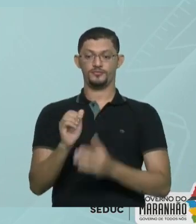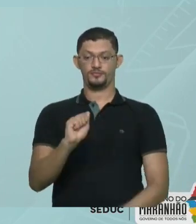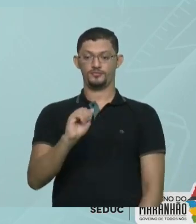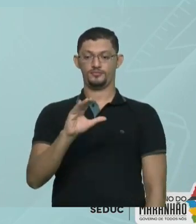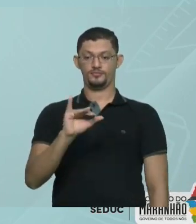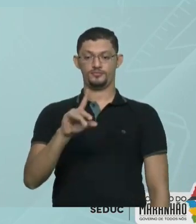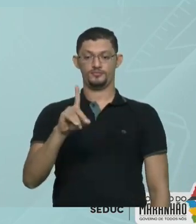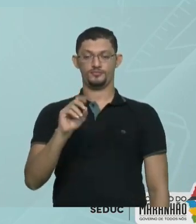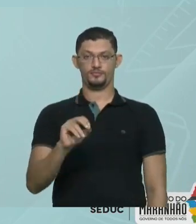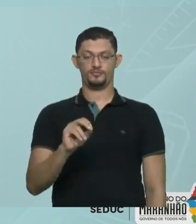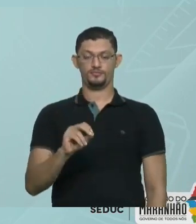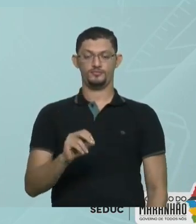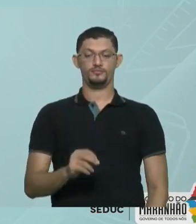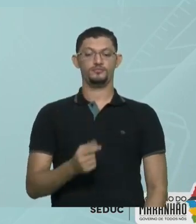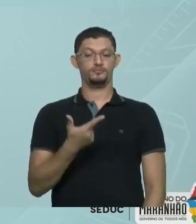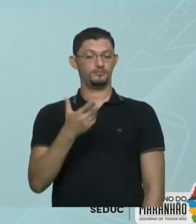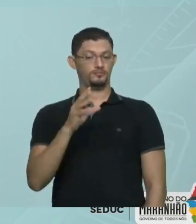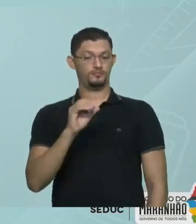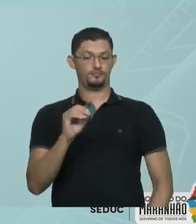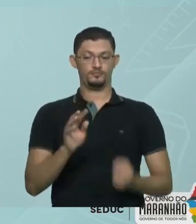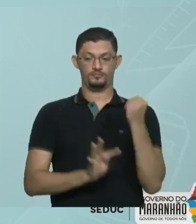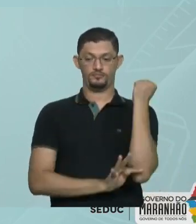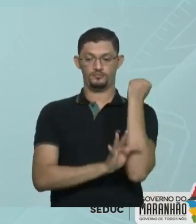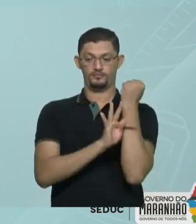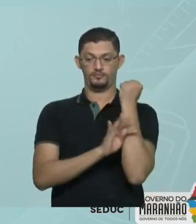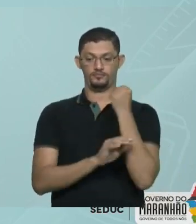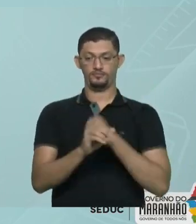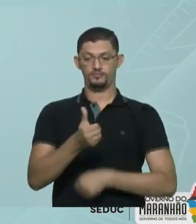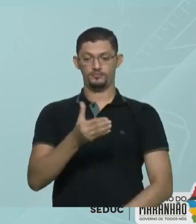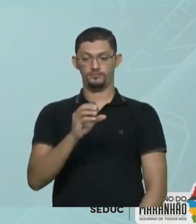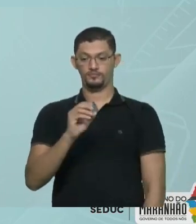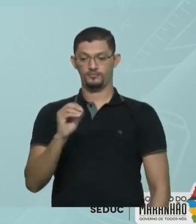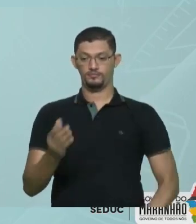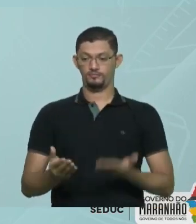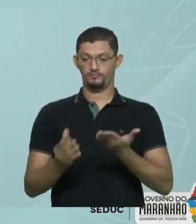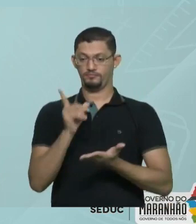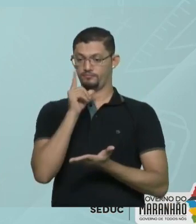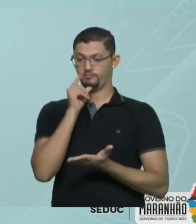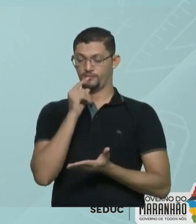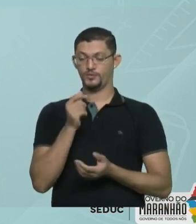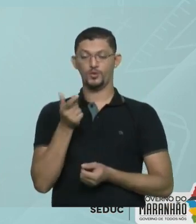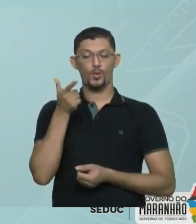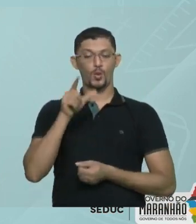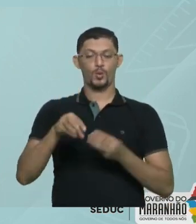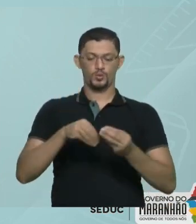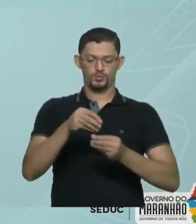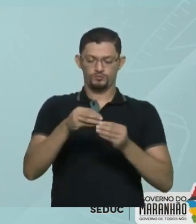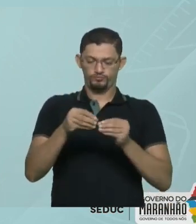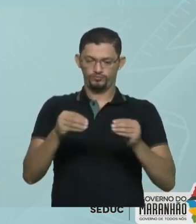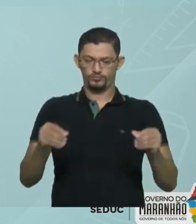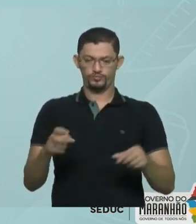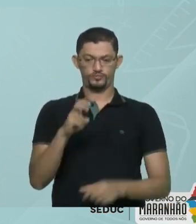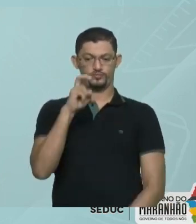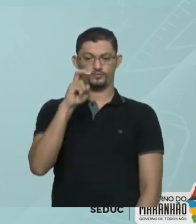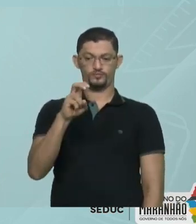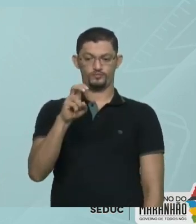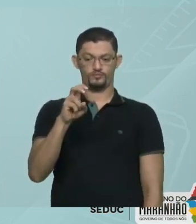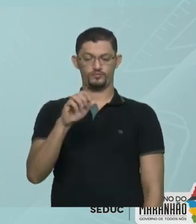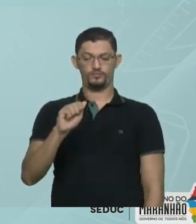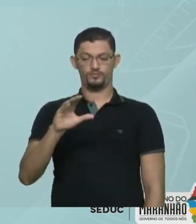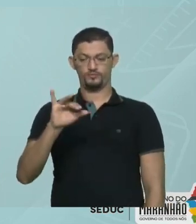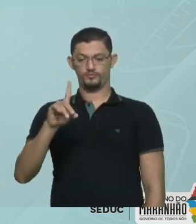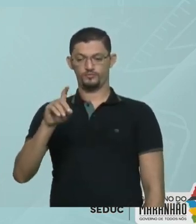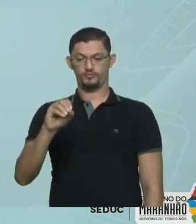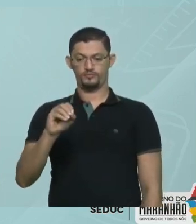é Em 20 graus Celsius Com 100 gramas de água Eu consigo dissolver No máximo 5 gramas Do ácido